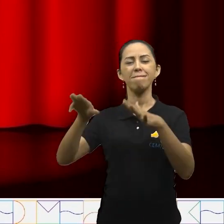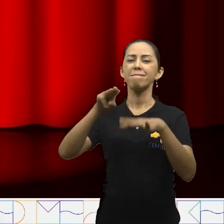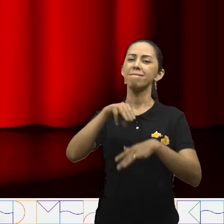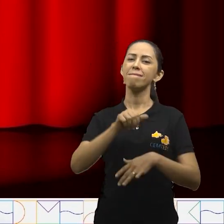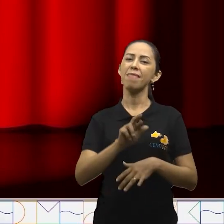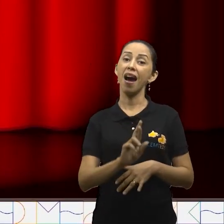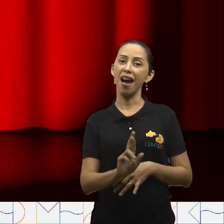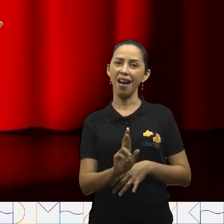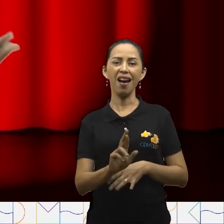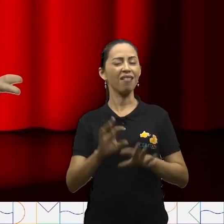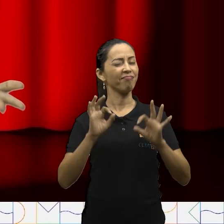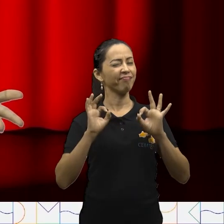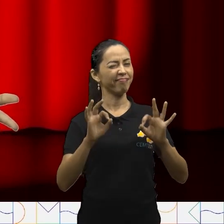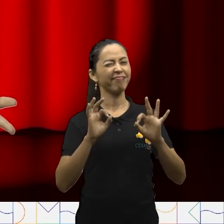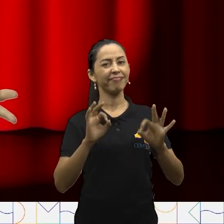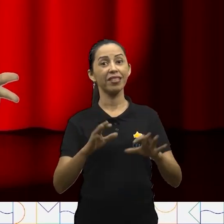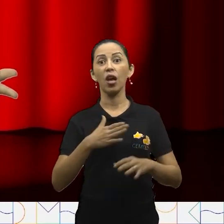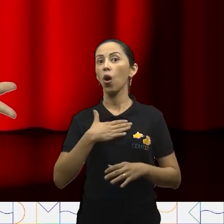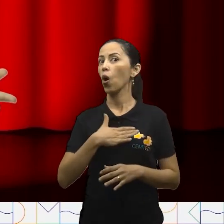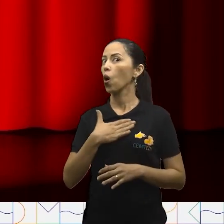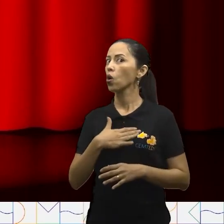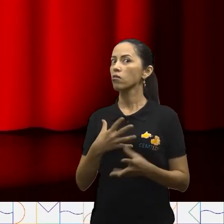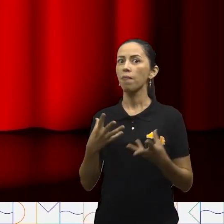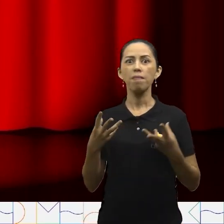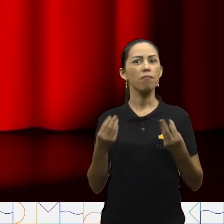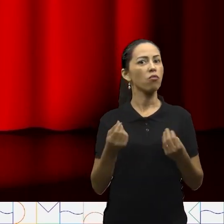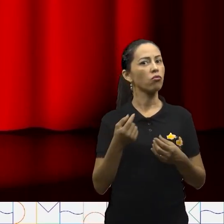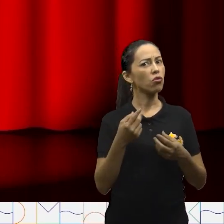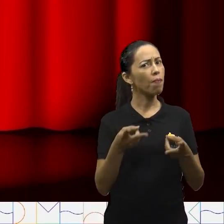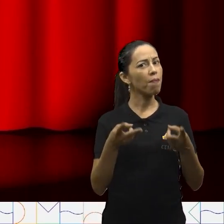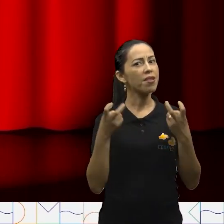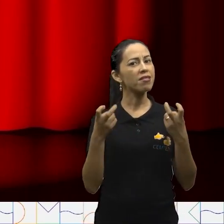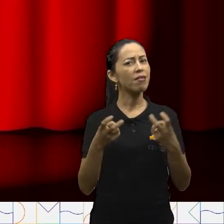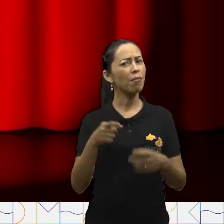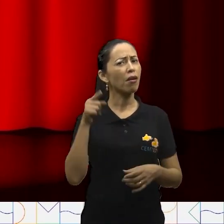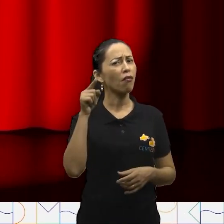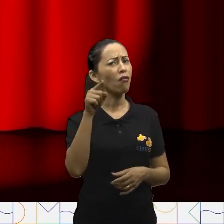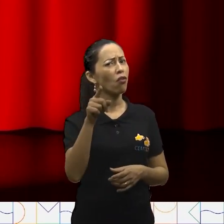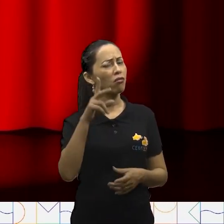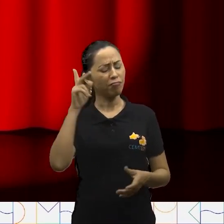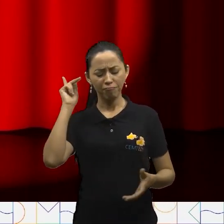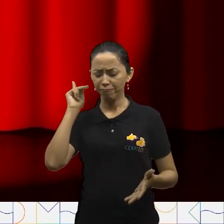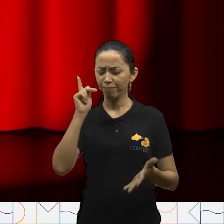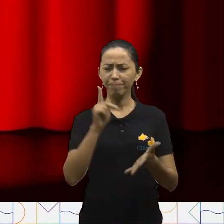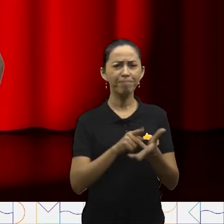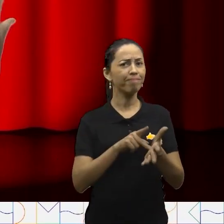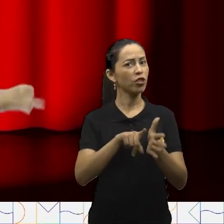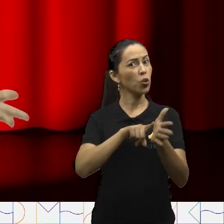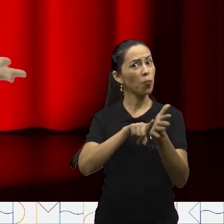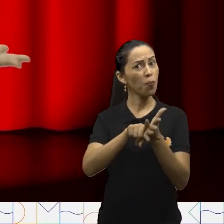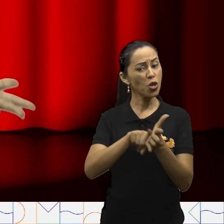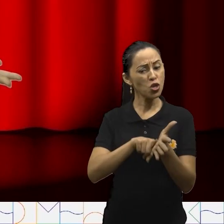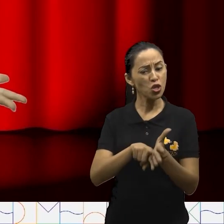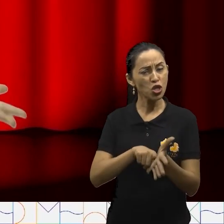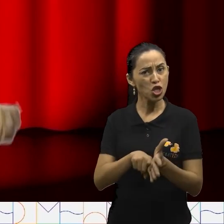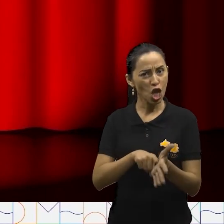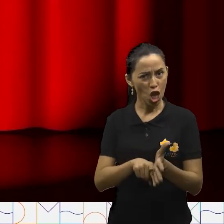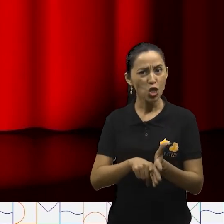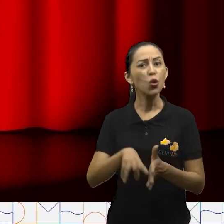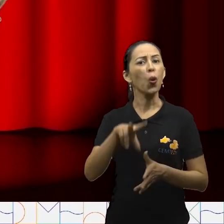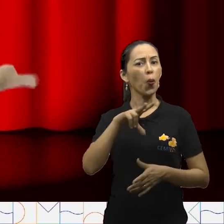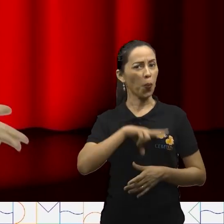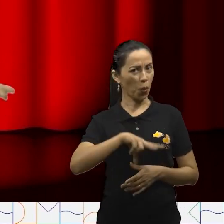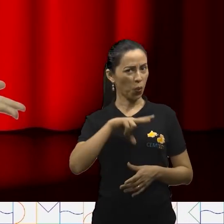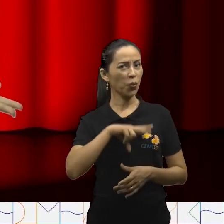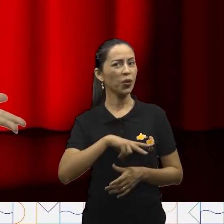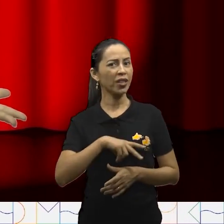Arrasou, hein? Eu gostei muito de ver que você é um verdadeiro detetive da língua portuguesa.